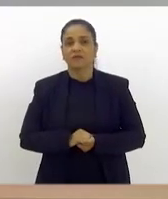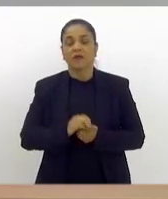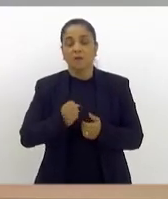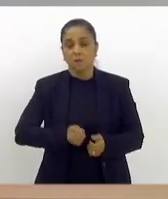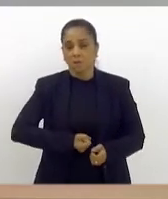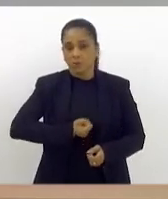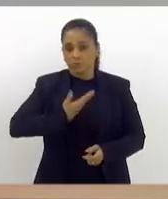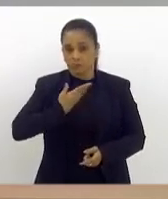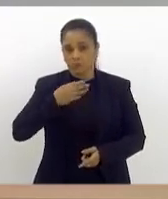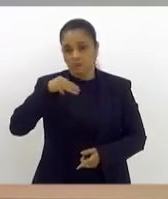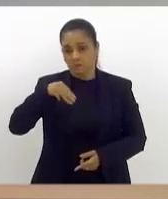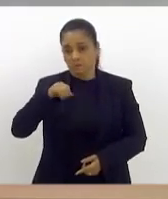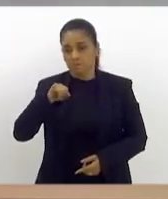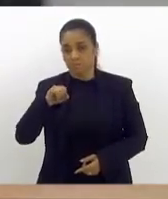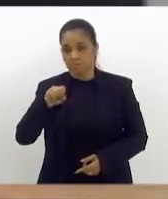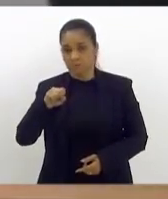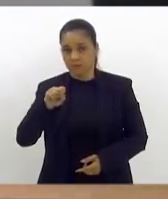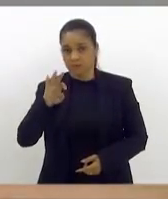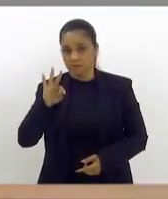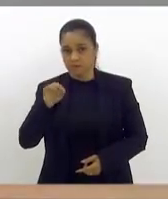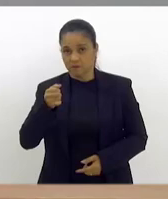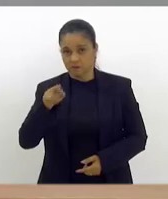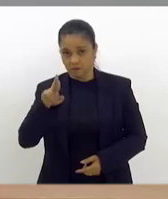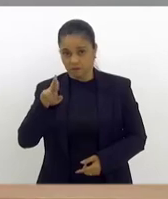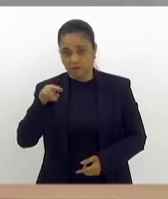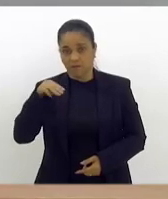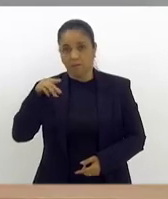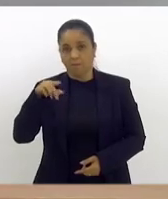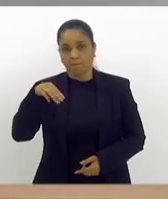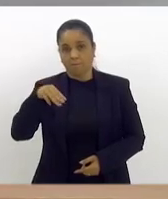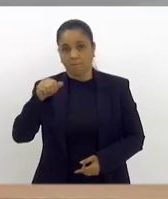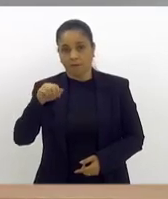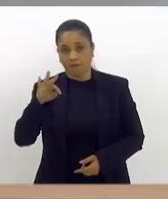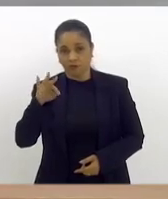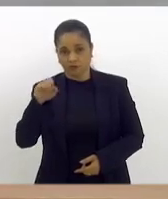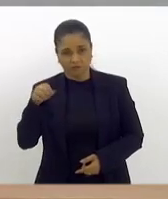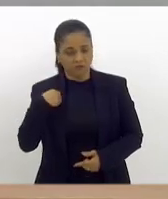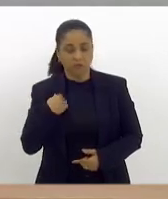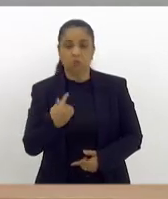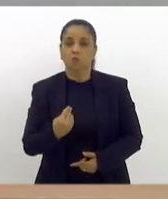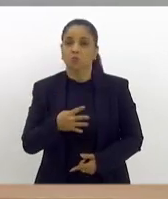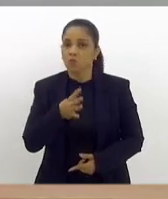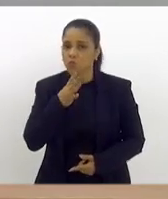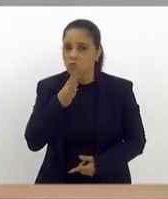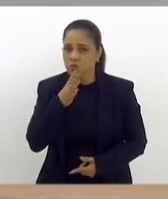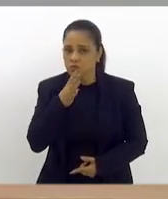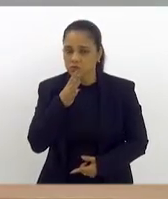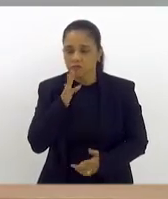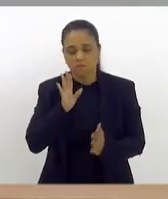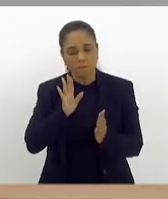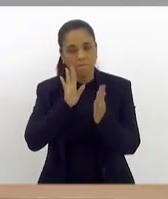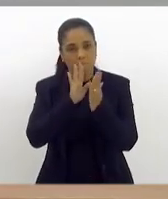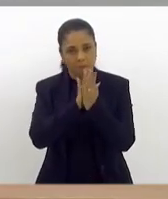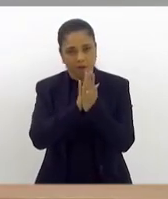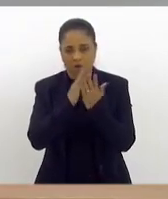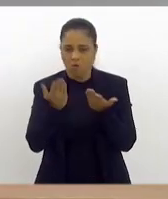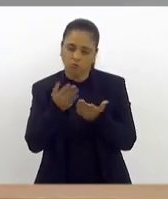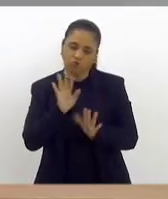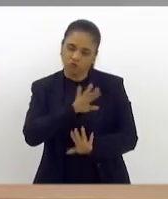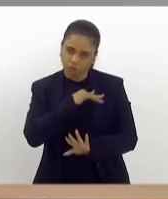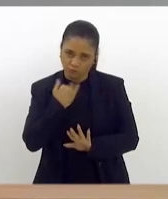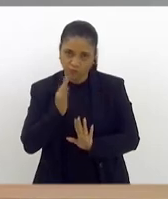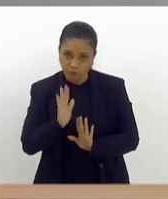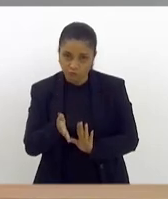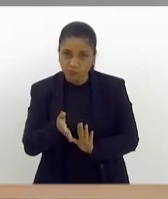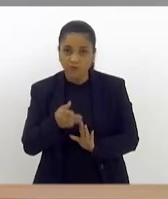Mirtes Matias, que eu conheci pessoalmente, já não está mais entre nós, escreveu uns belos